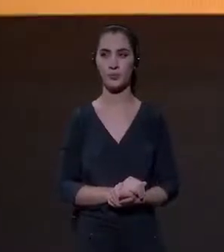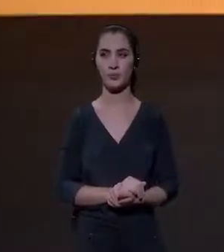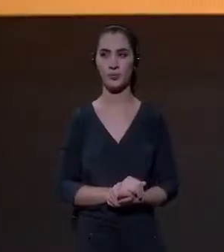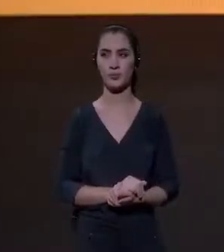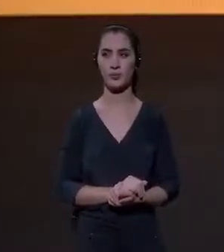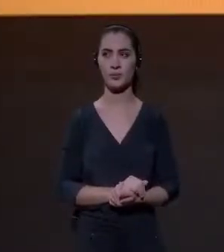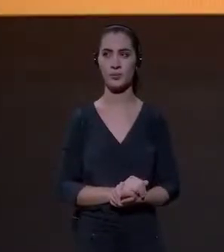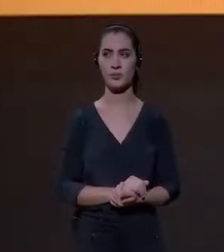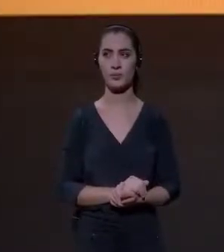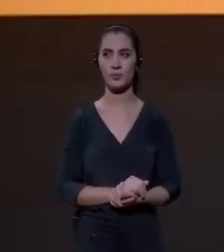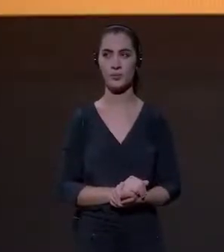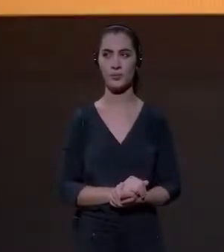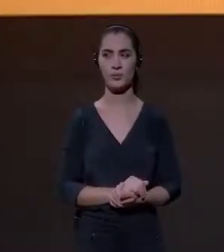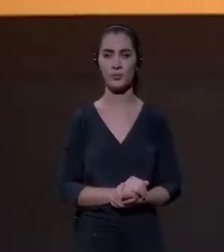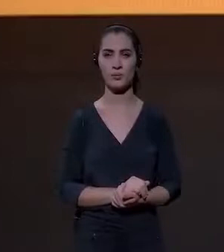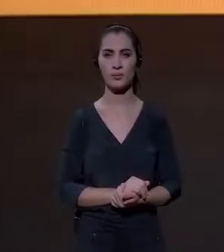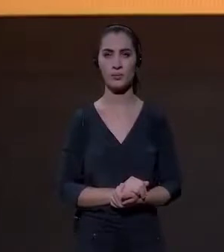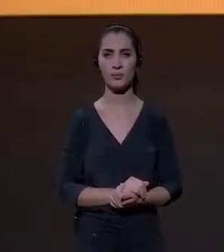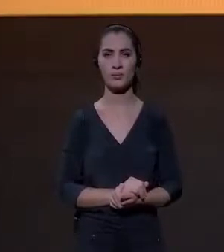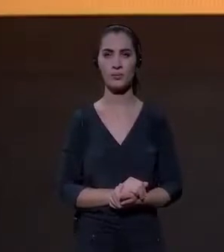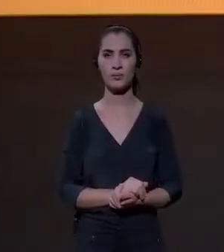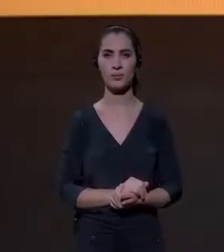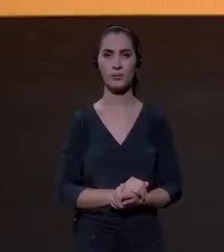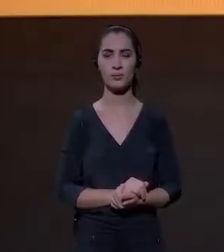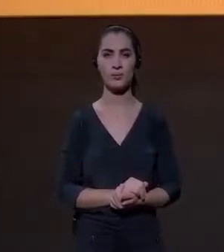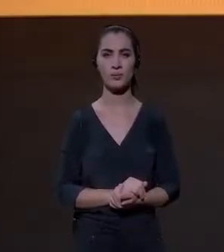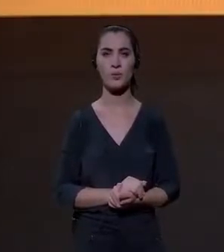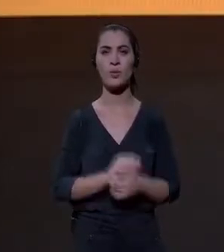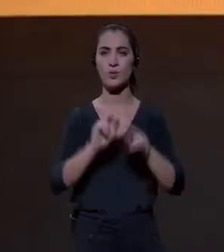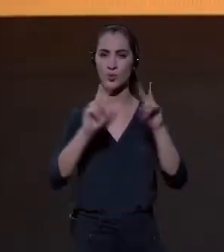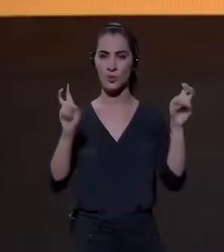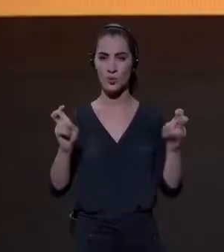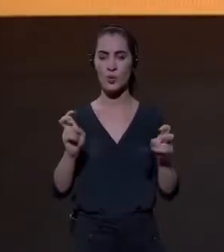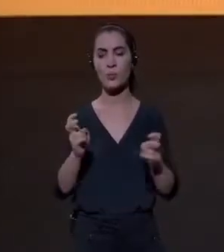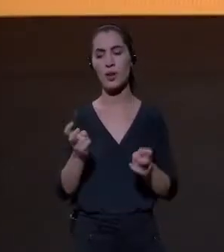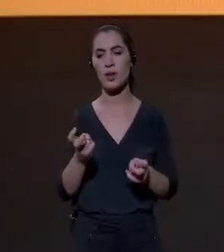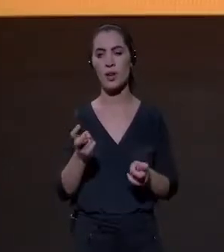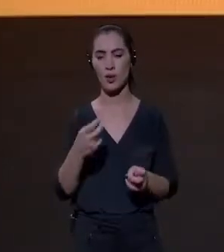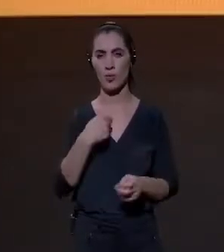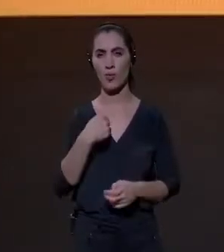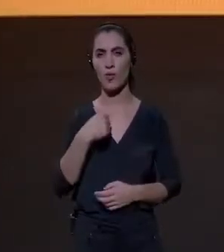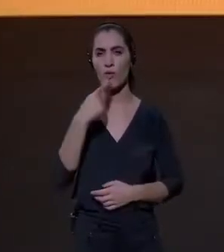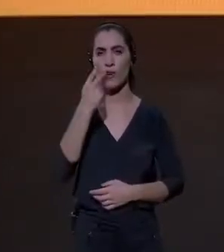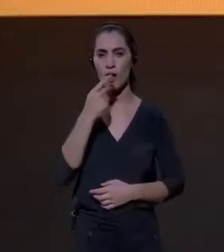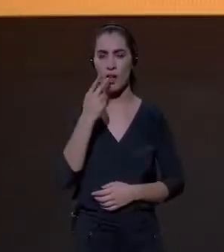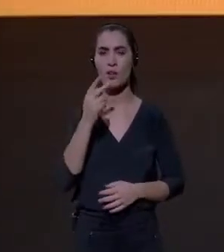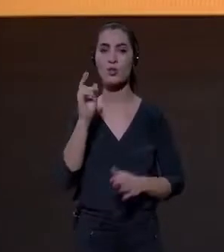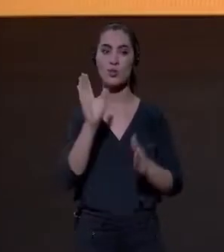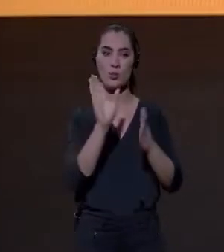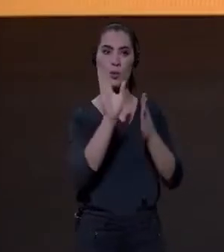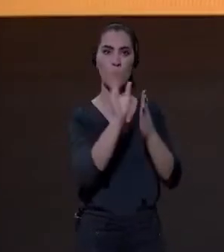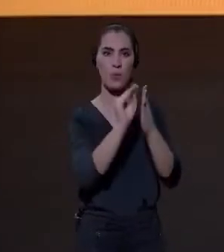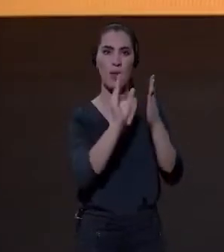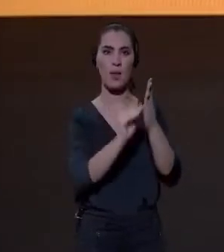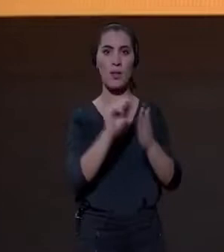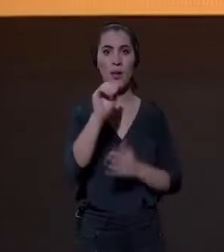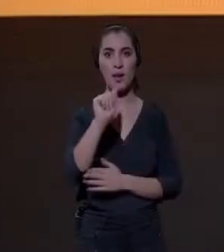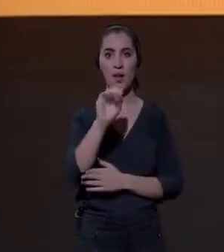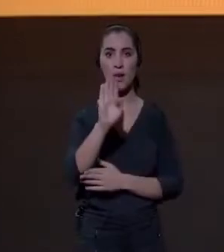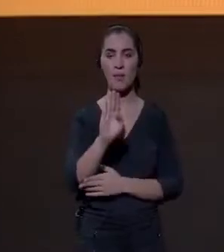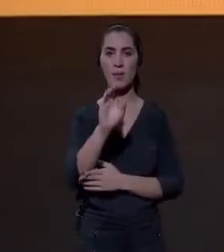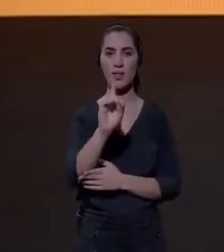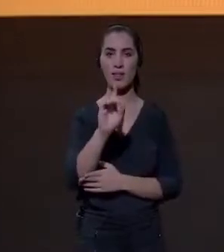Bem, coube a mim falar sobre quanto esse plano ABDE 2030